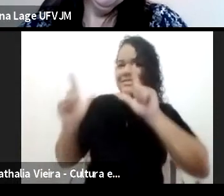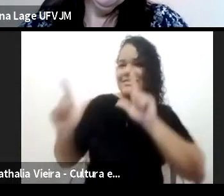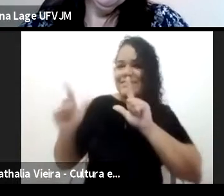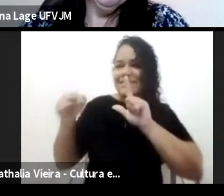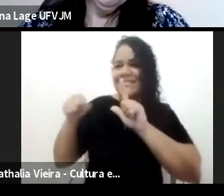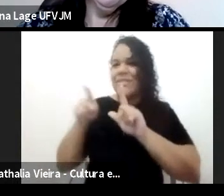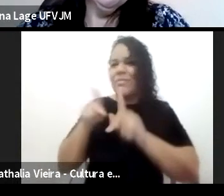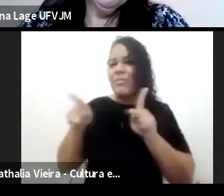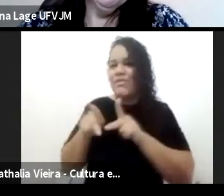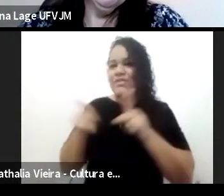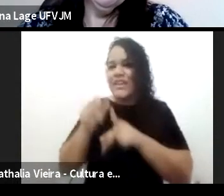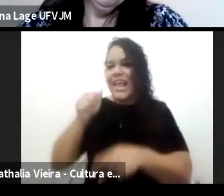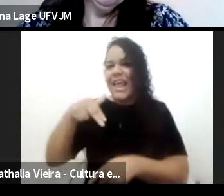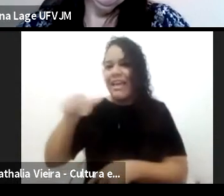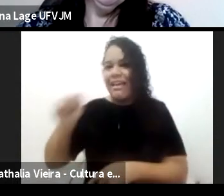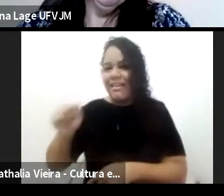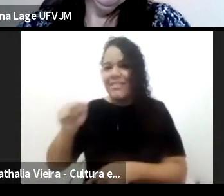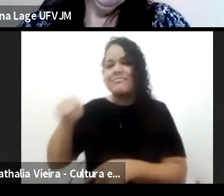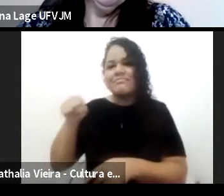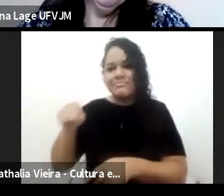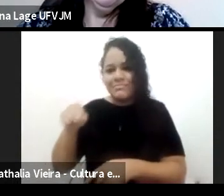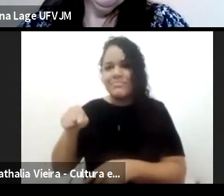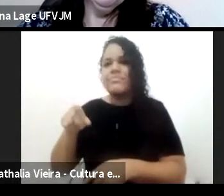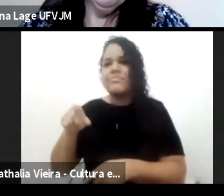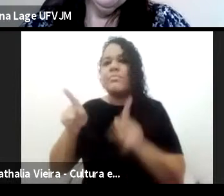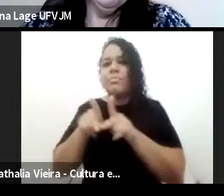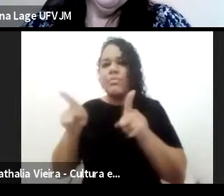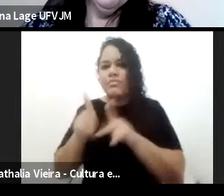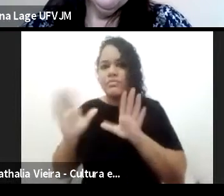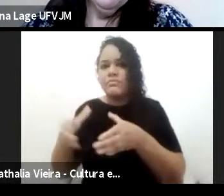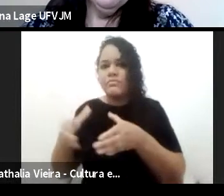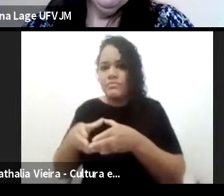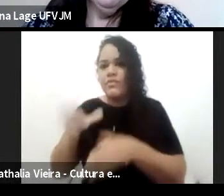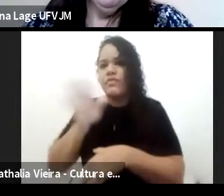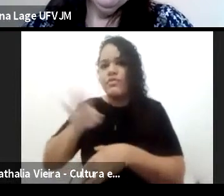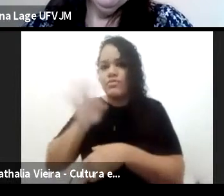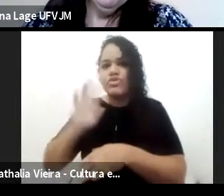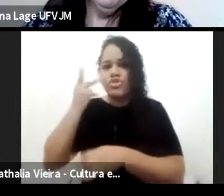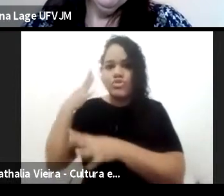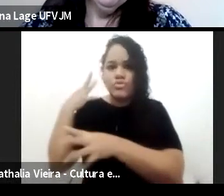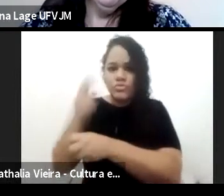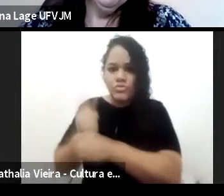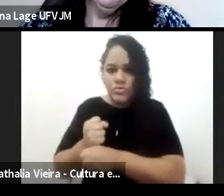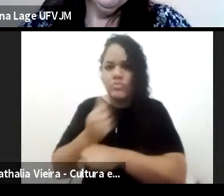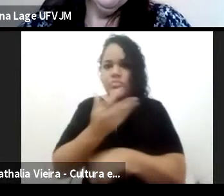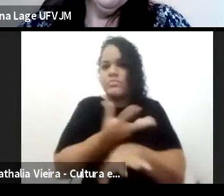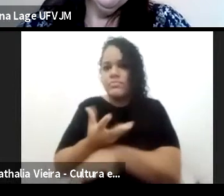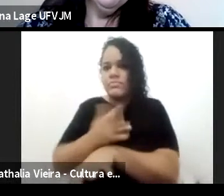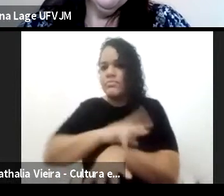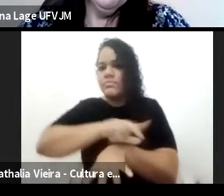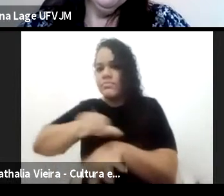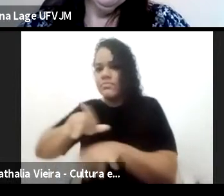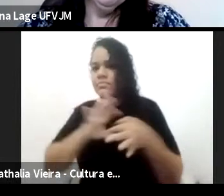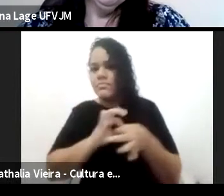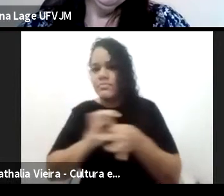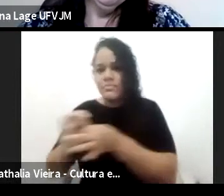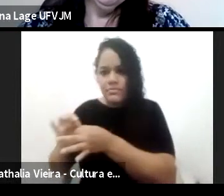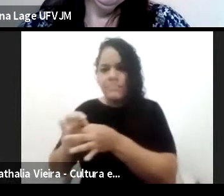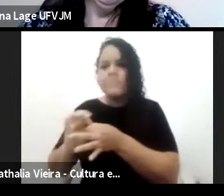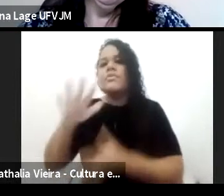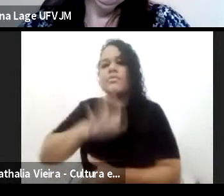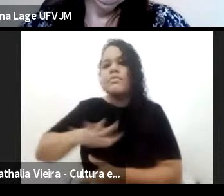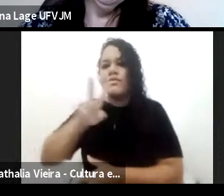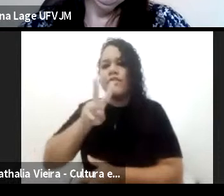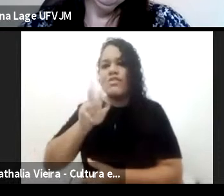adjunta do curso de História da Faculdade Interdisciplinar em Humanidades da Universidade Federal dos Vales do Jequitinhon e Mucuri. É